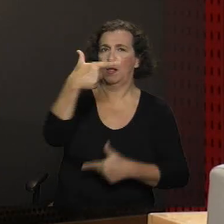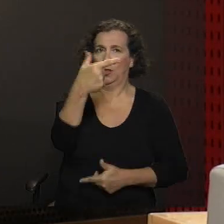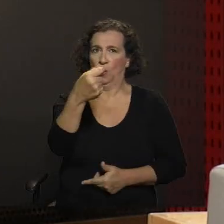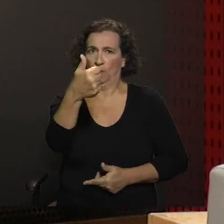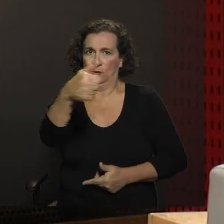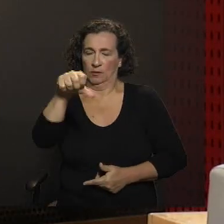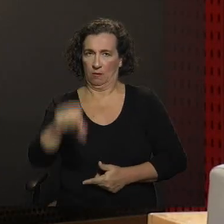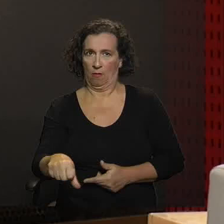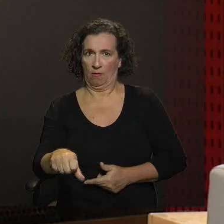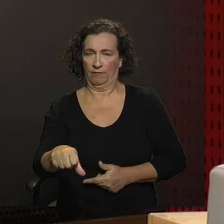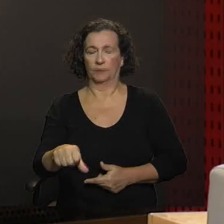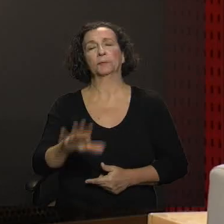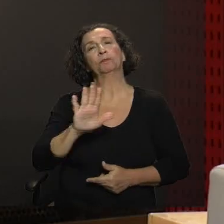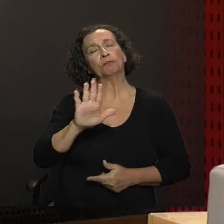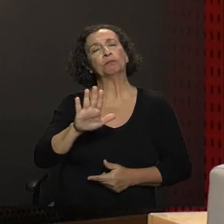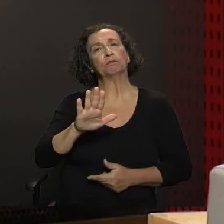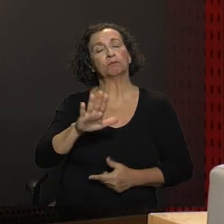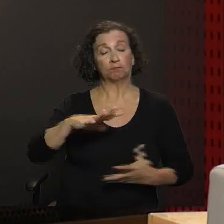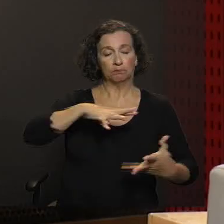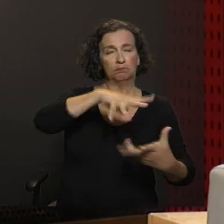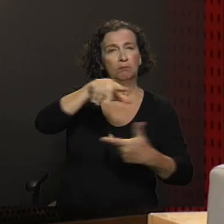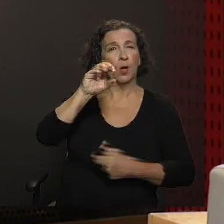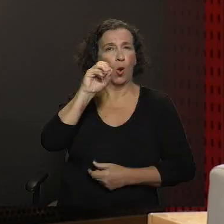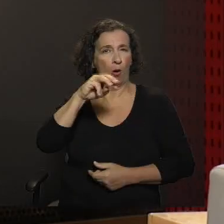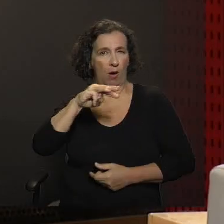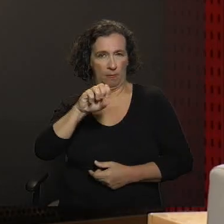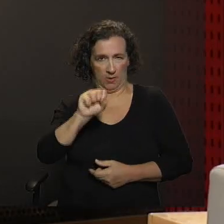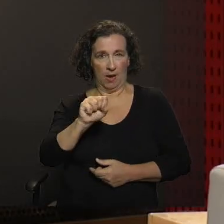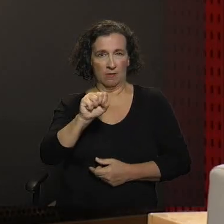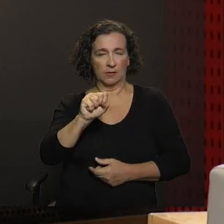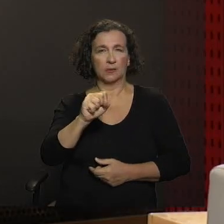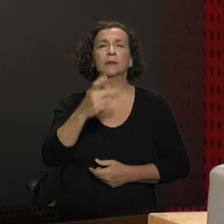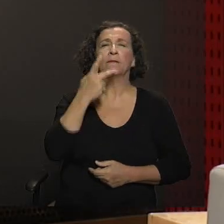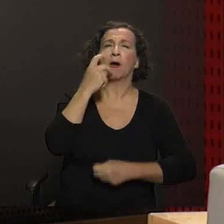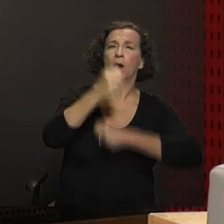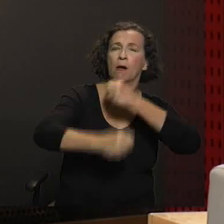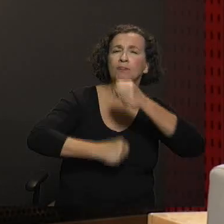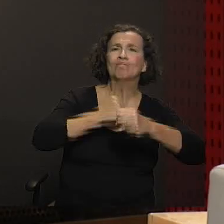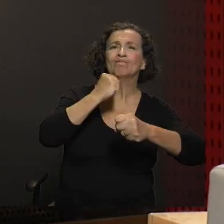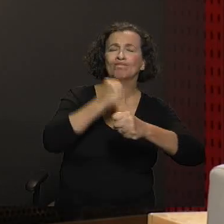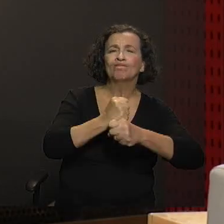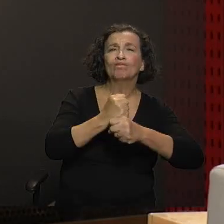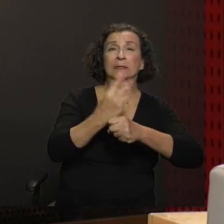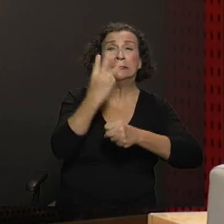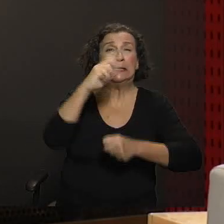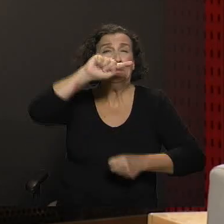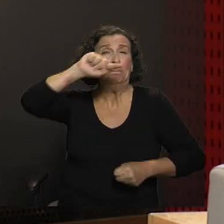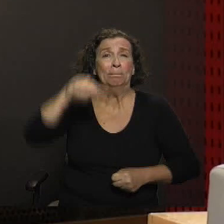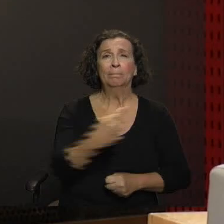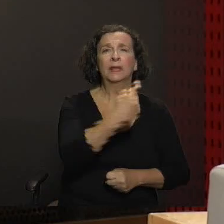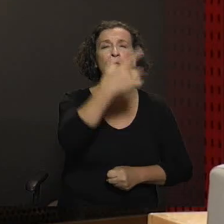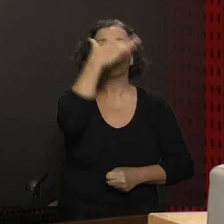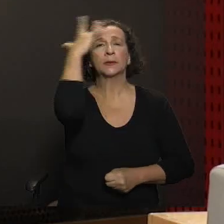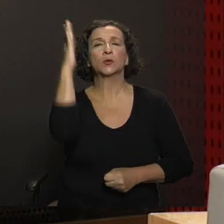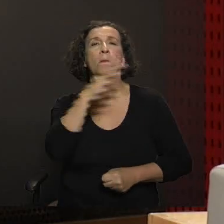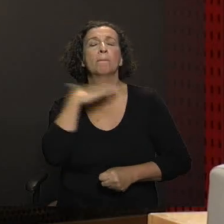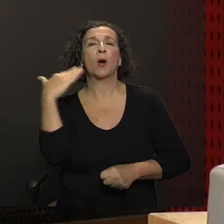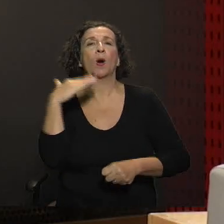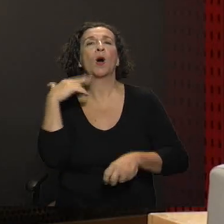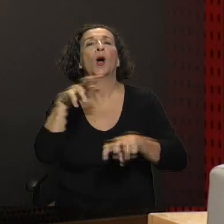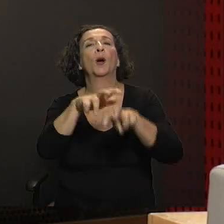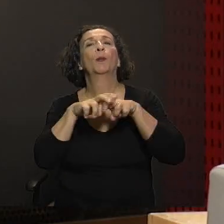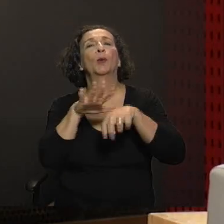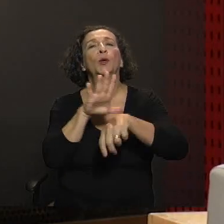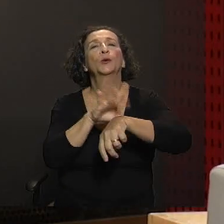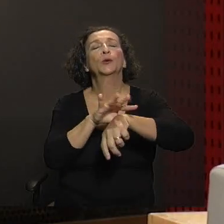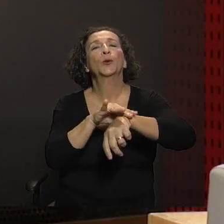Ainda segundo a Organização Mundial da Saúde, a cada ano, 3 milhões de mortes por doenças